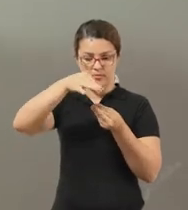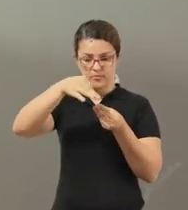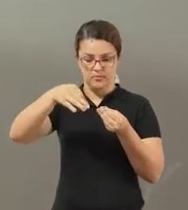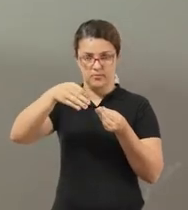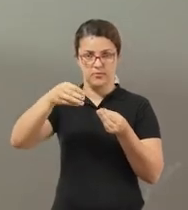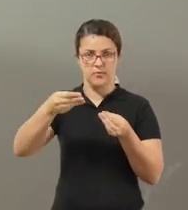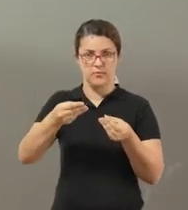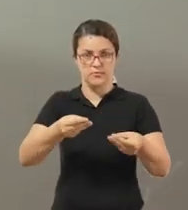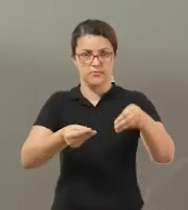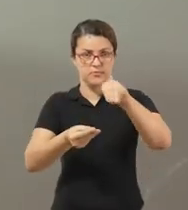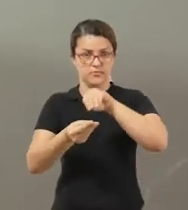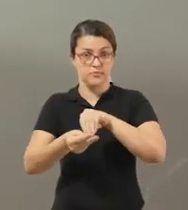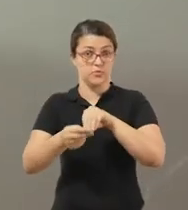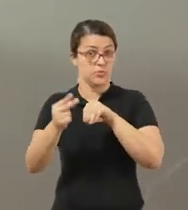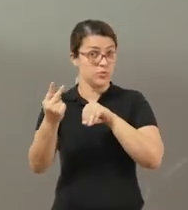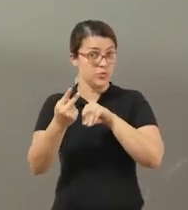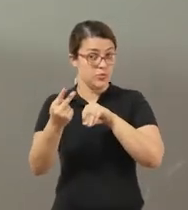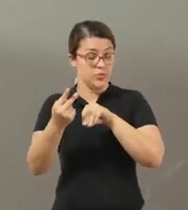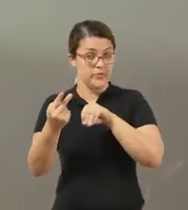Dobra uma